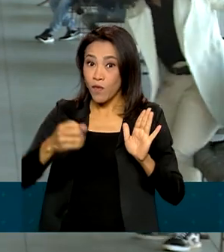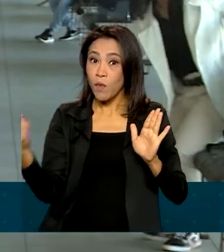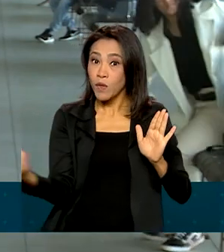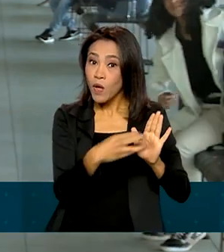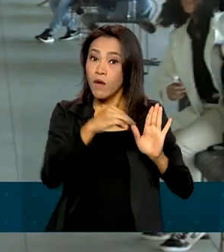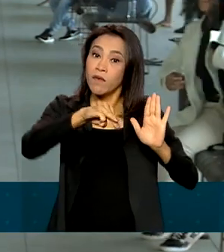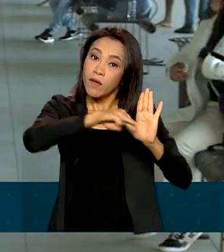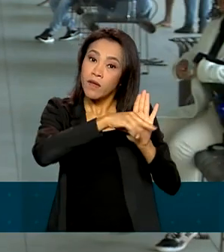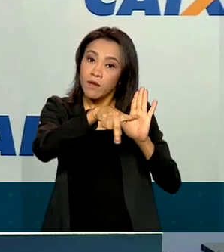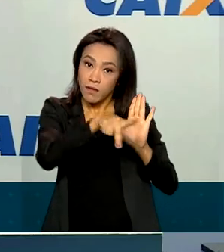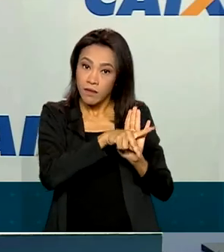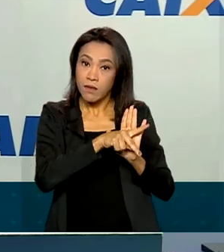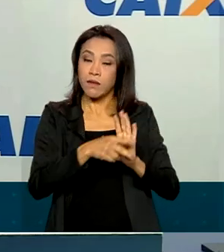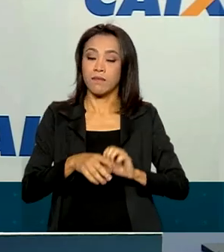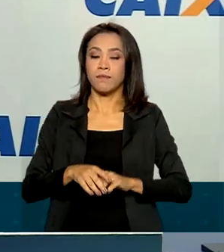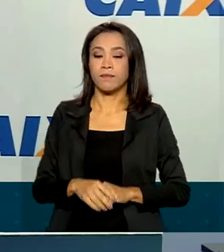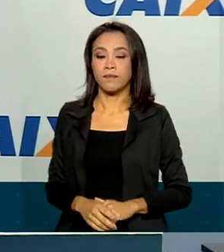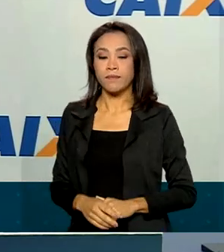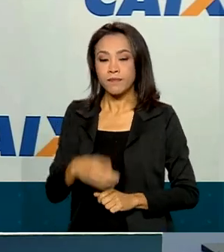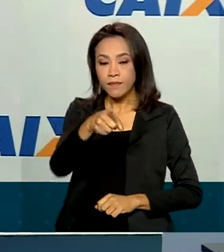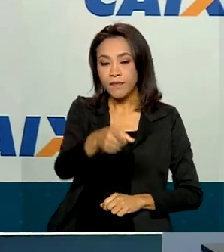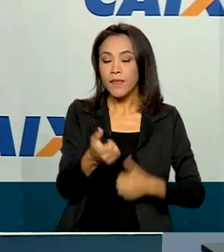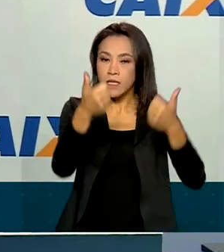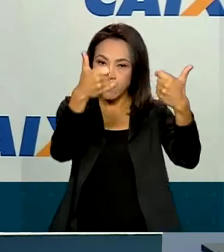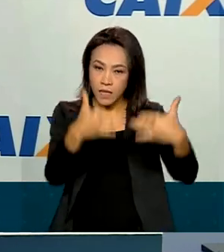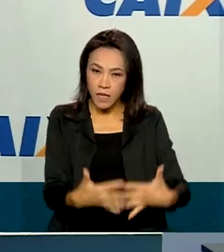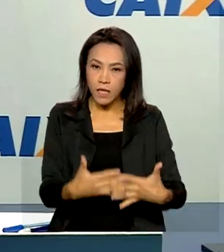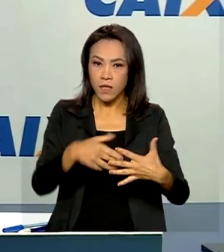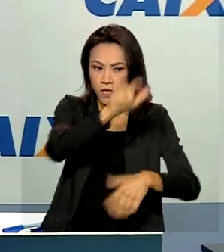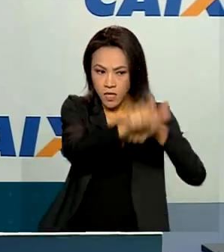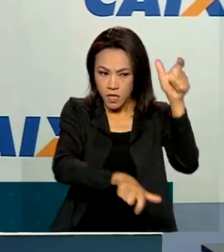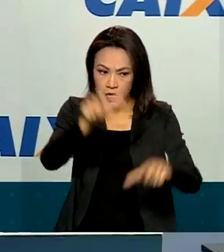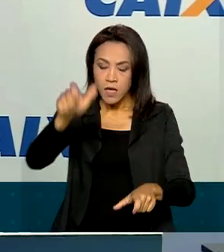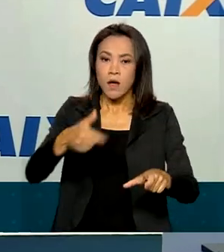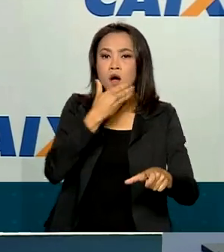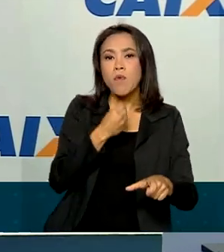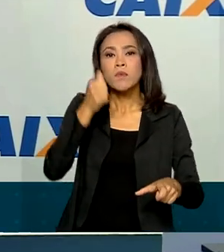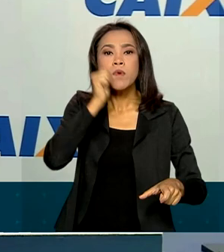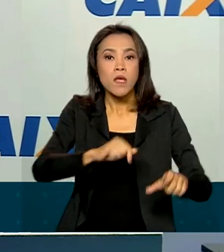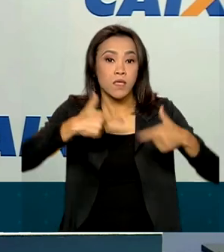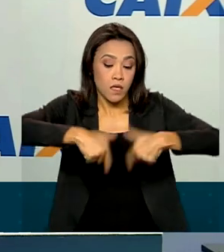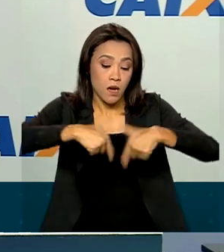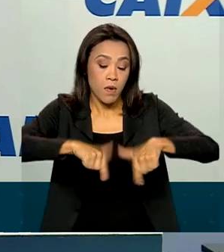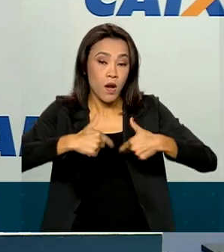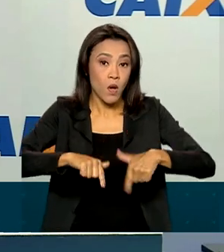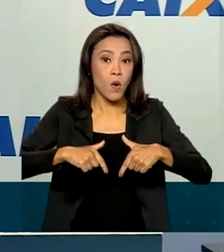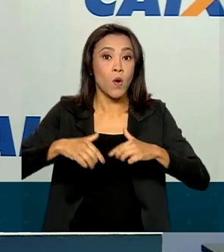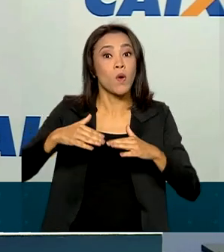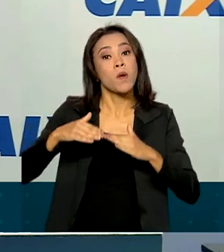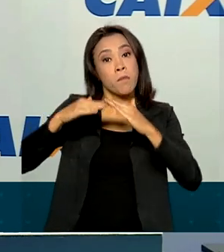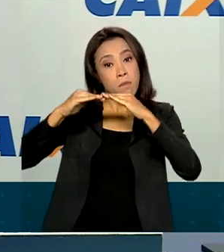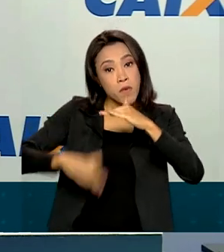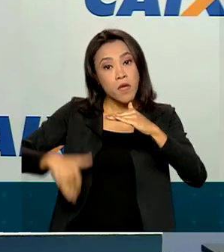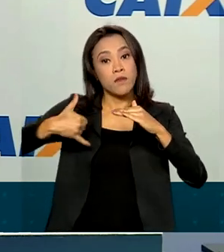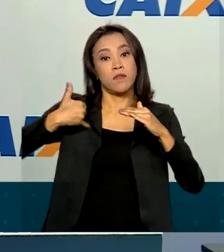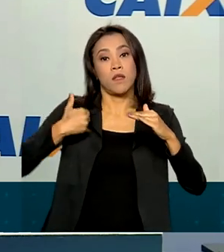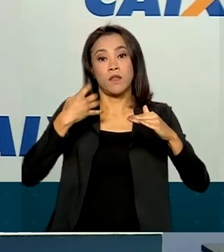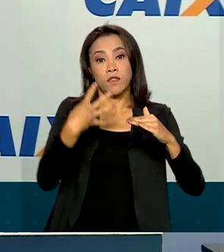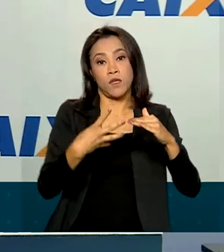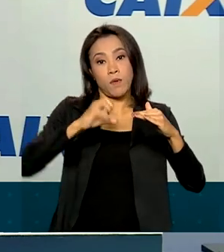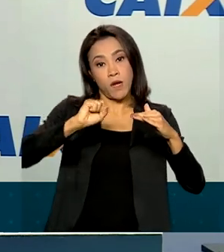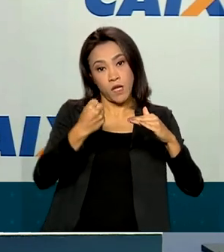uma medida provisória. Os trabalhadores e as trabalhadoras que tiverem menos de 48 anos de idade